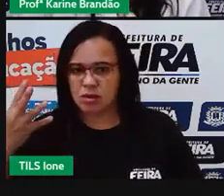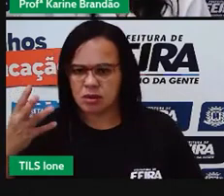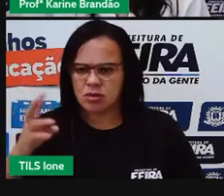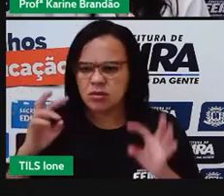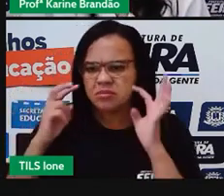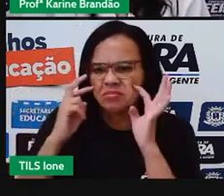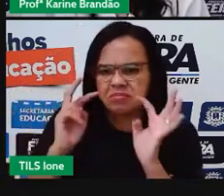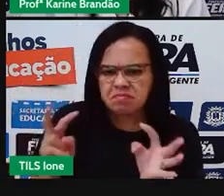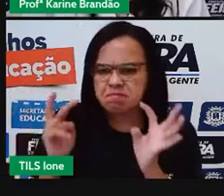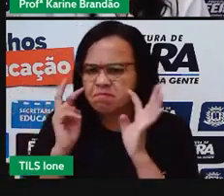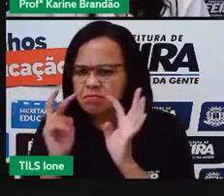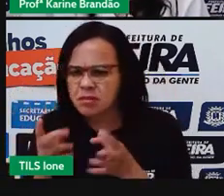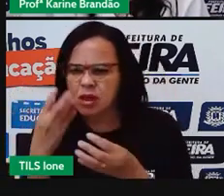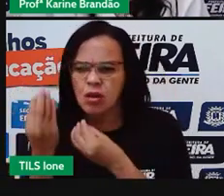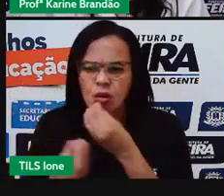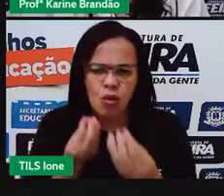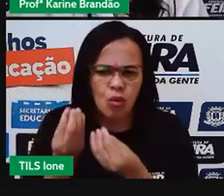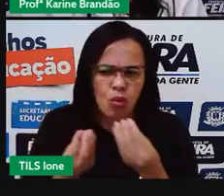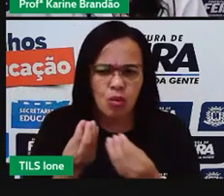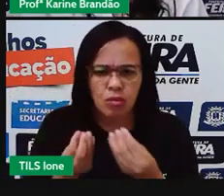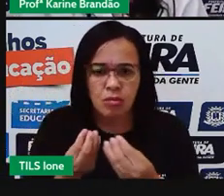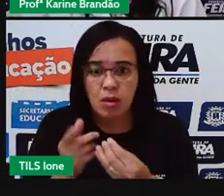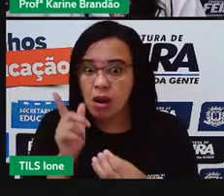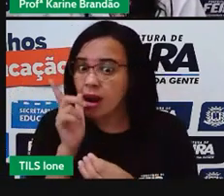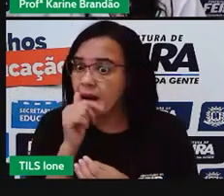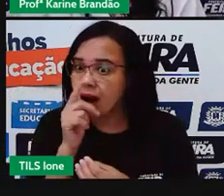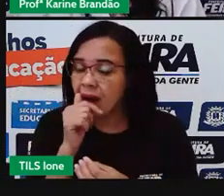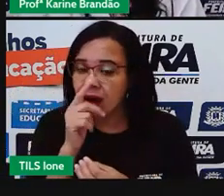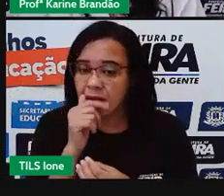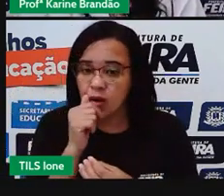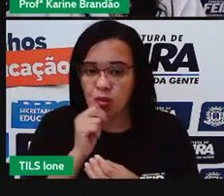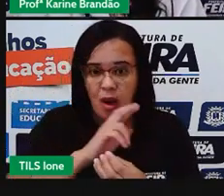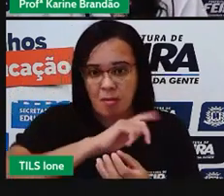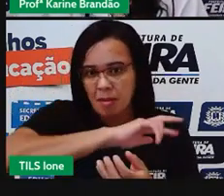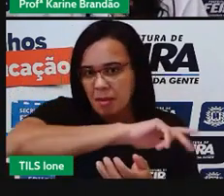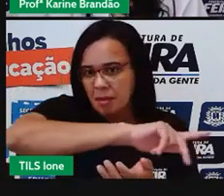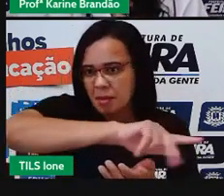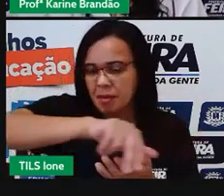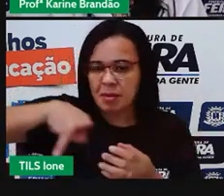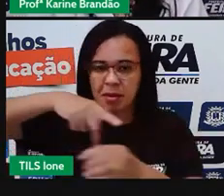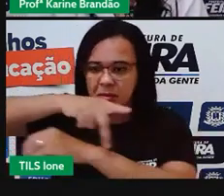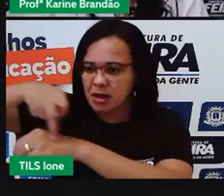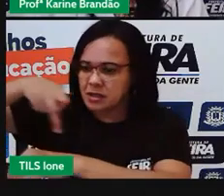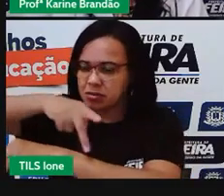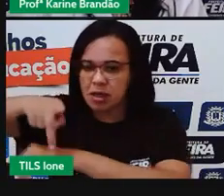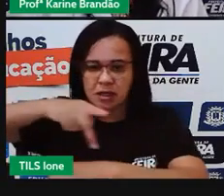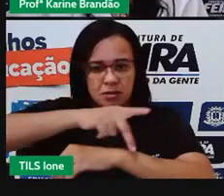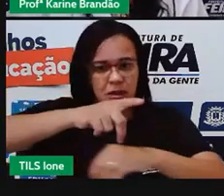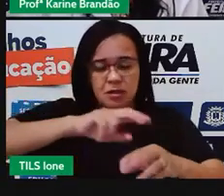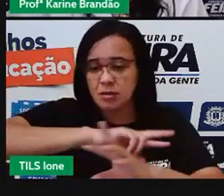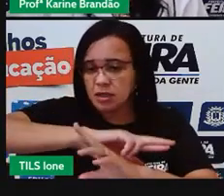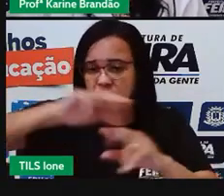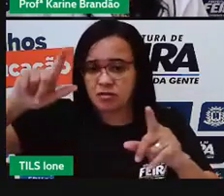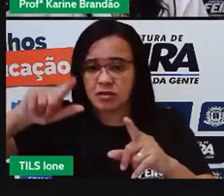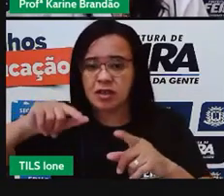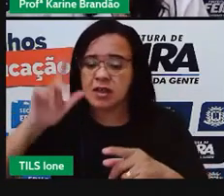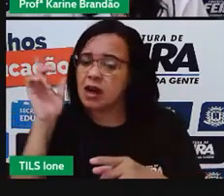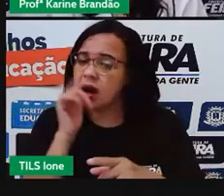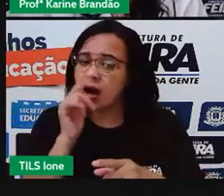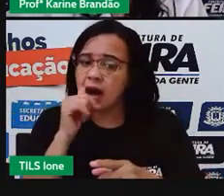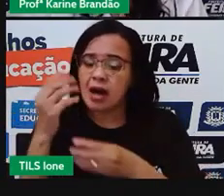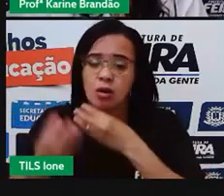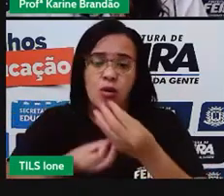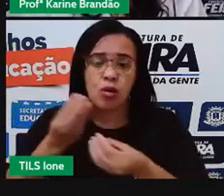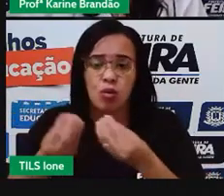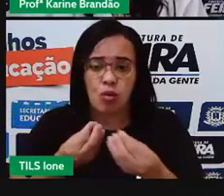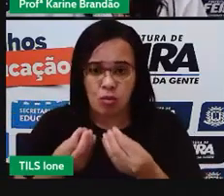O quanto de água está sendo consumido entre países diferentes. Às vezes, entre cidades. A gente pode ter o cálculo